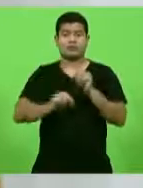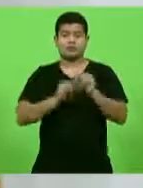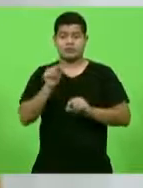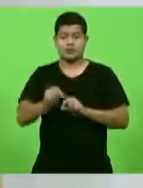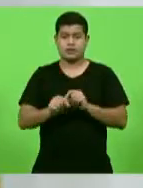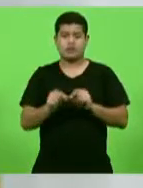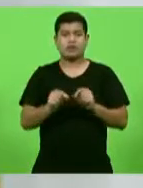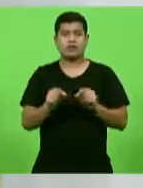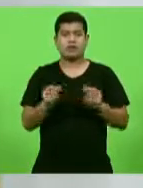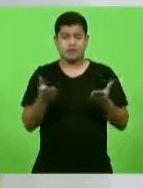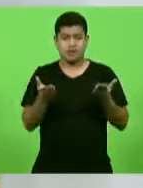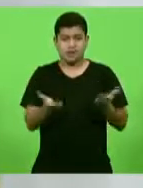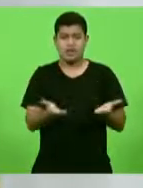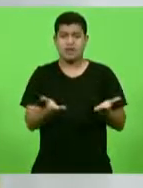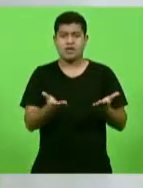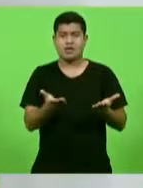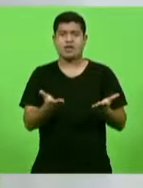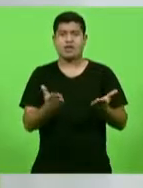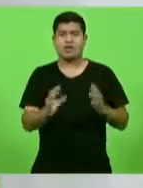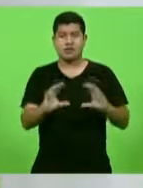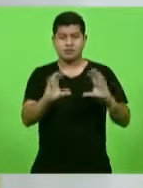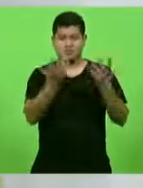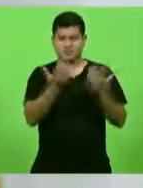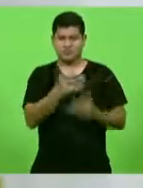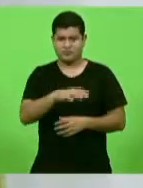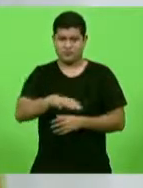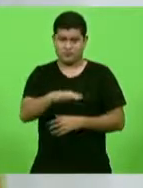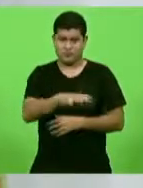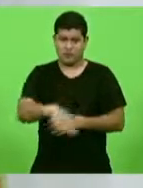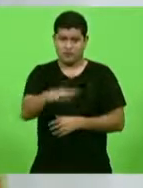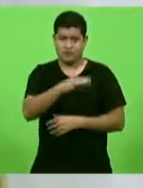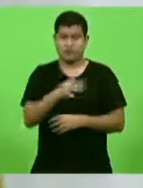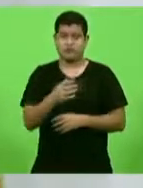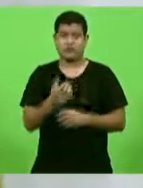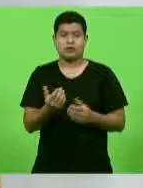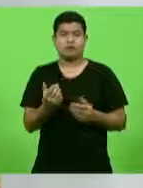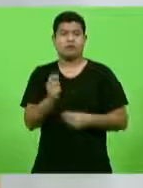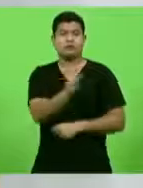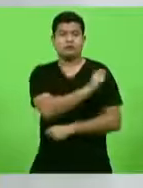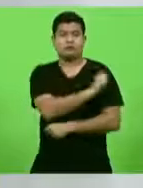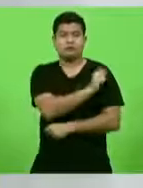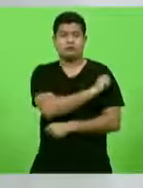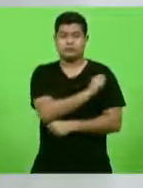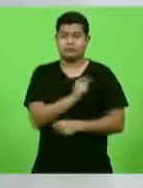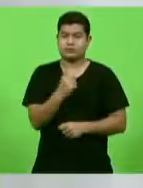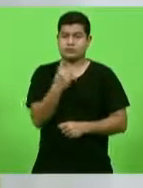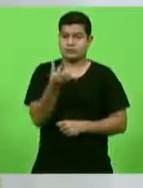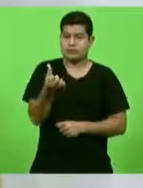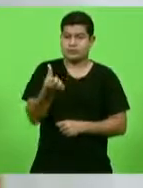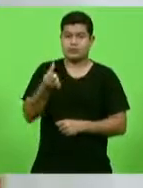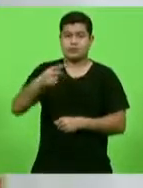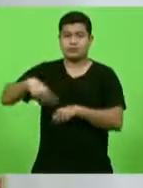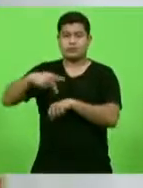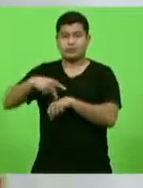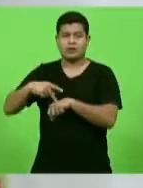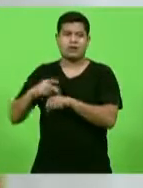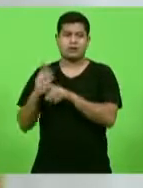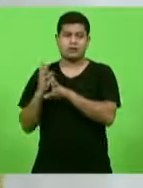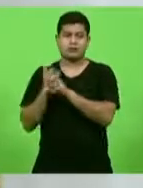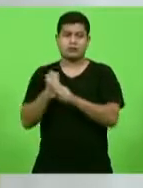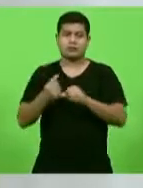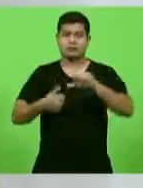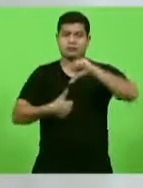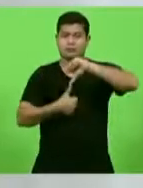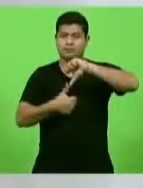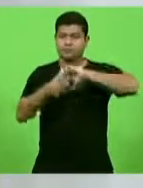reúne estudantes de 16 países da América Latina. Já o Daniel, reconhecido